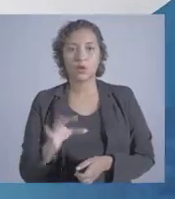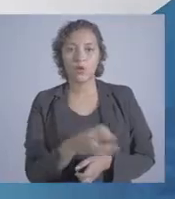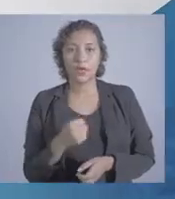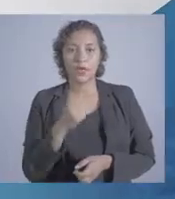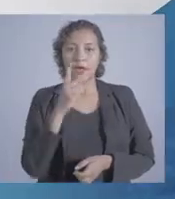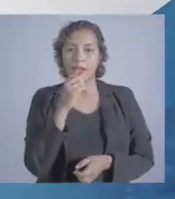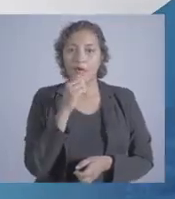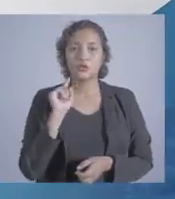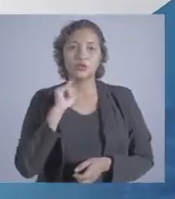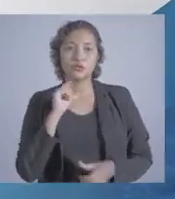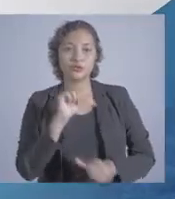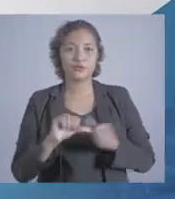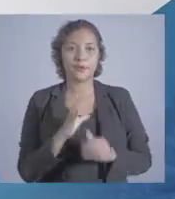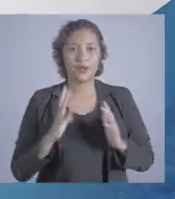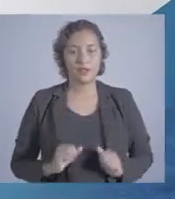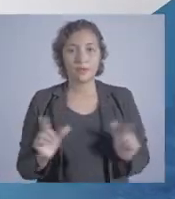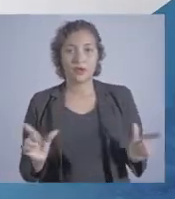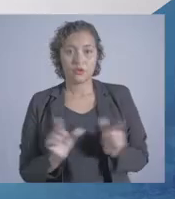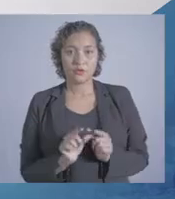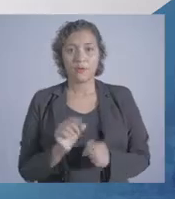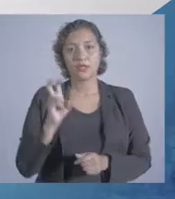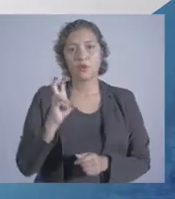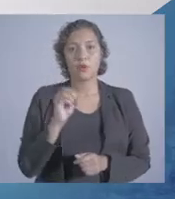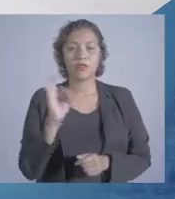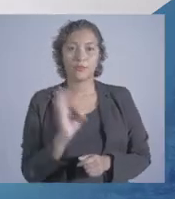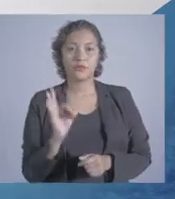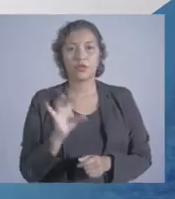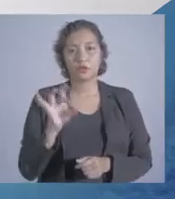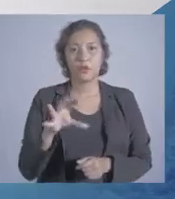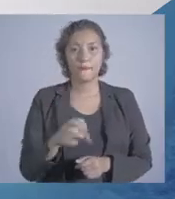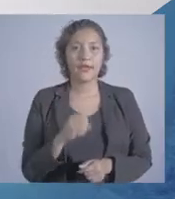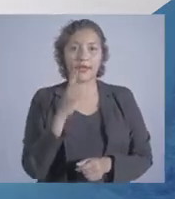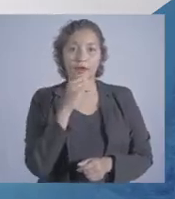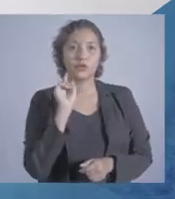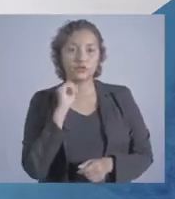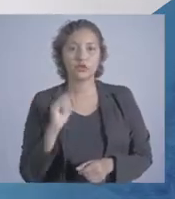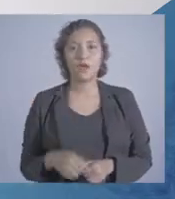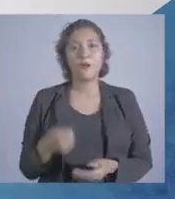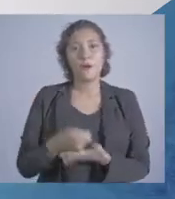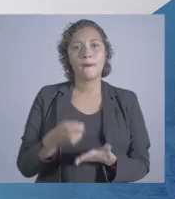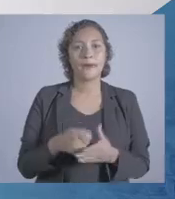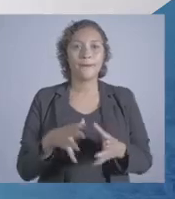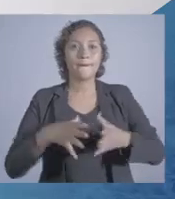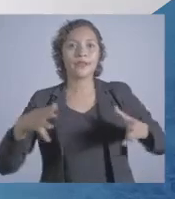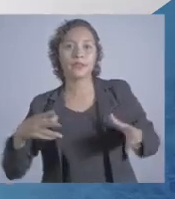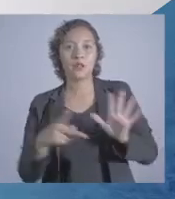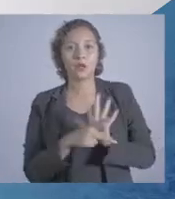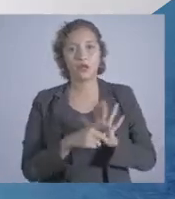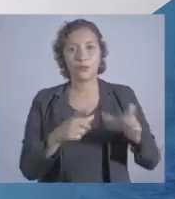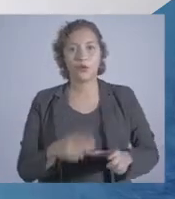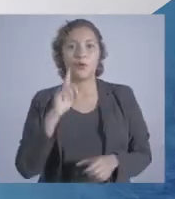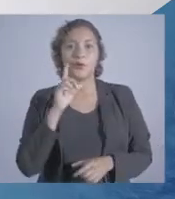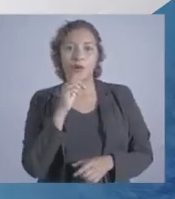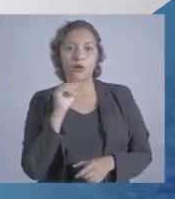onde tem coleta e tratamento e reduzir em 50% a taxa onde só tem coleta. Cobrar da concessionária ampliação da rede e